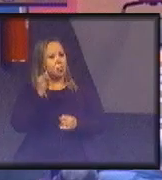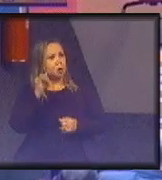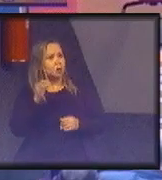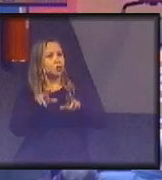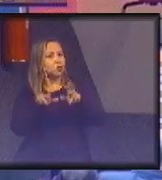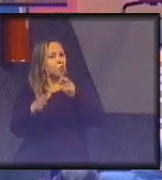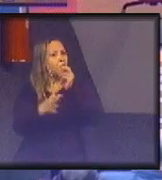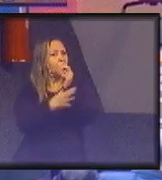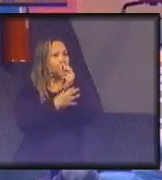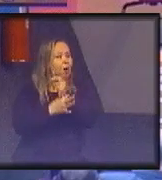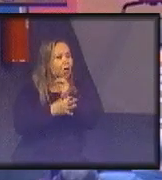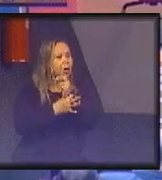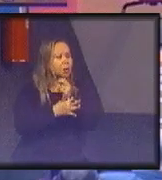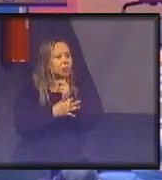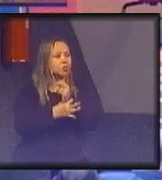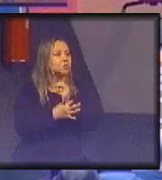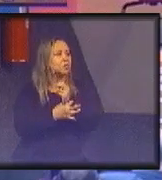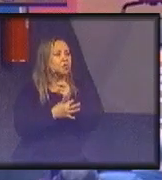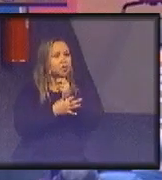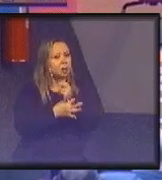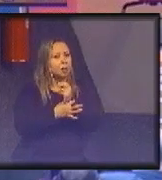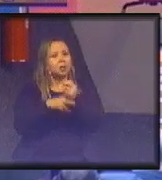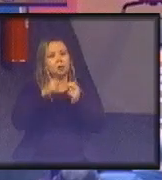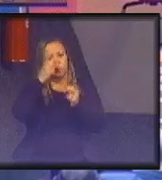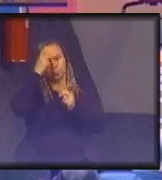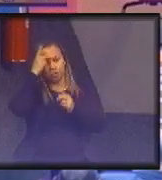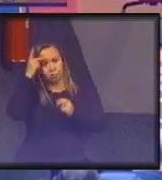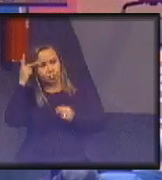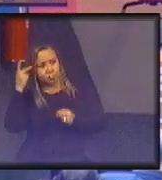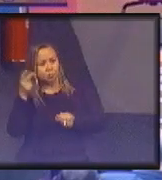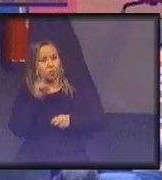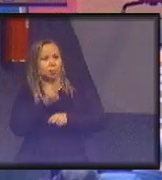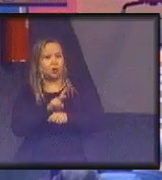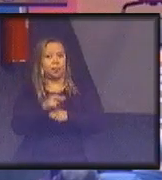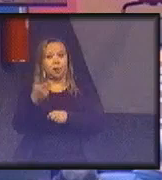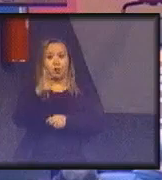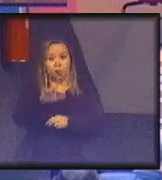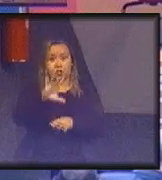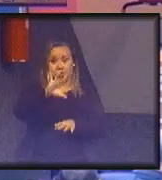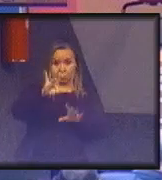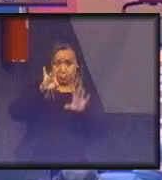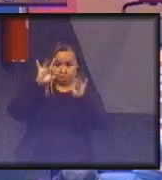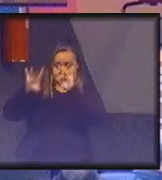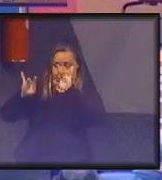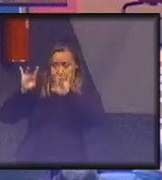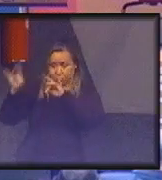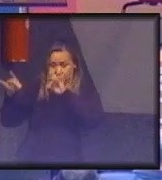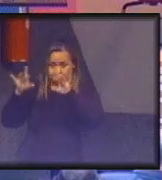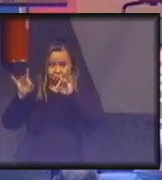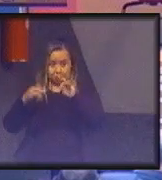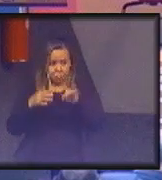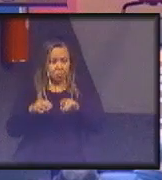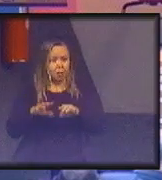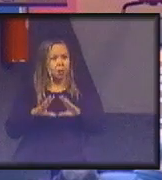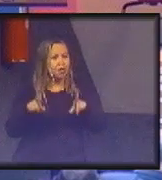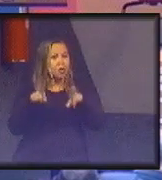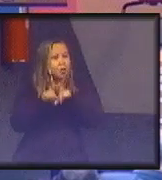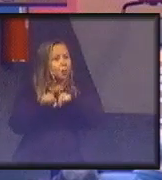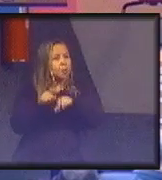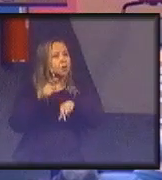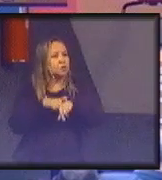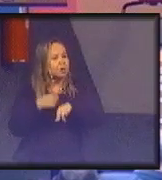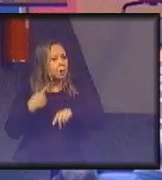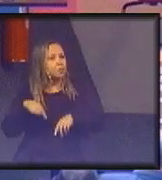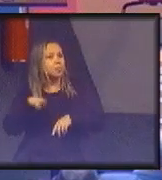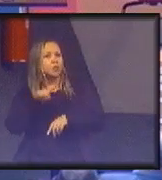habitação para um número pequeno de pessoas, eu defendo outras alternativas. Mas estou dizendo, ao mesmo tempo em que a gente